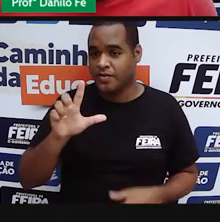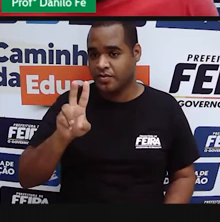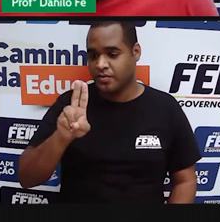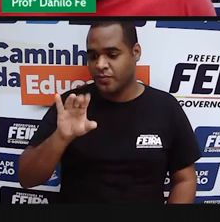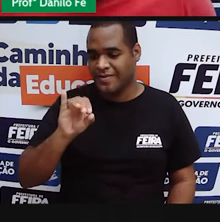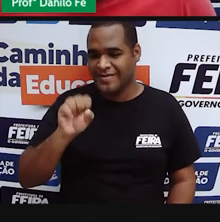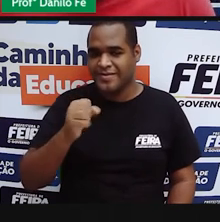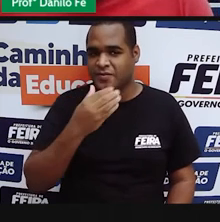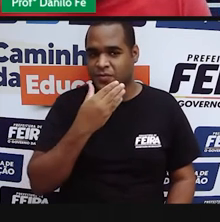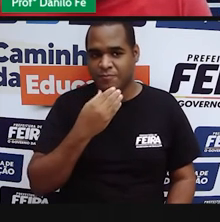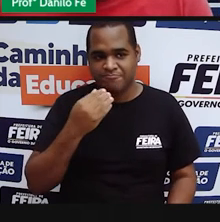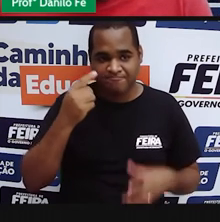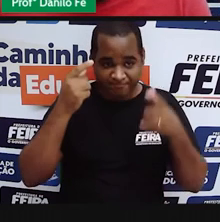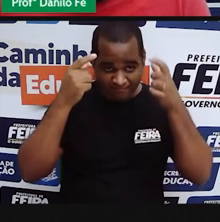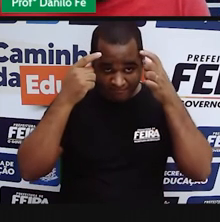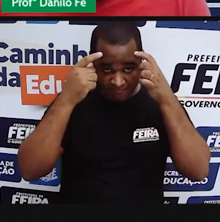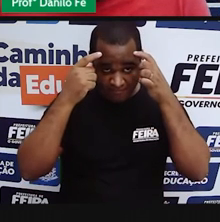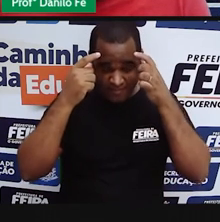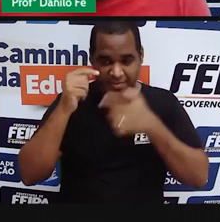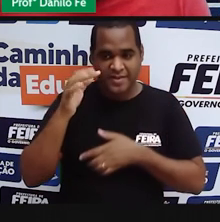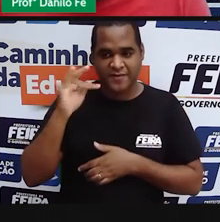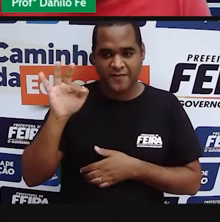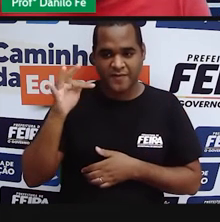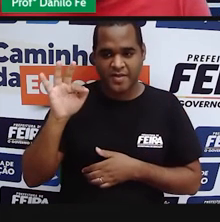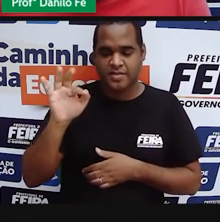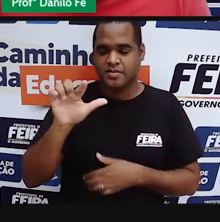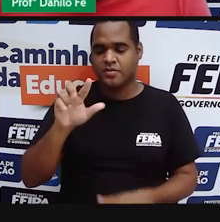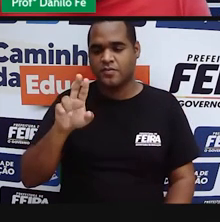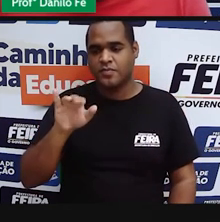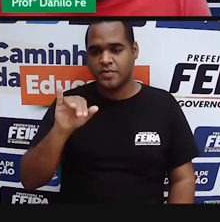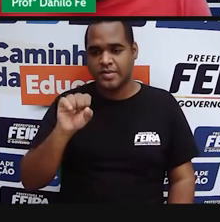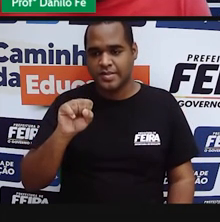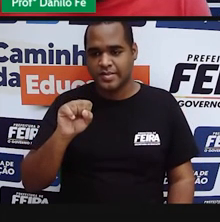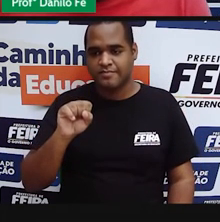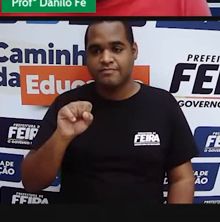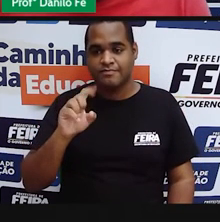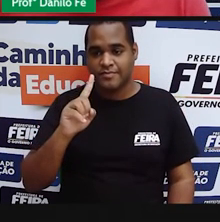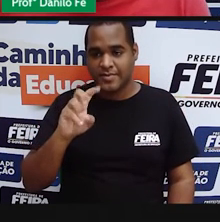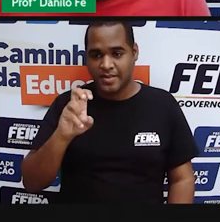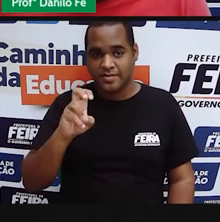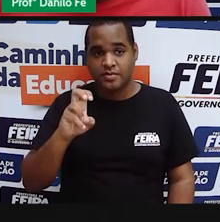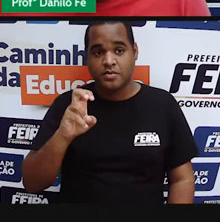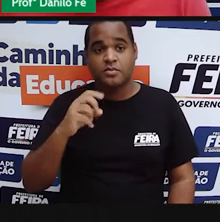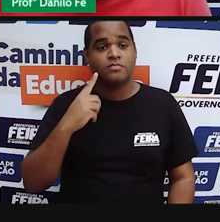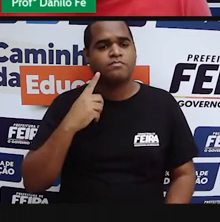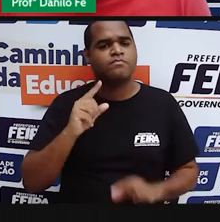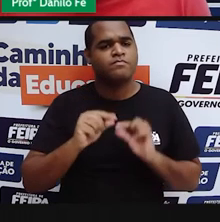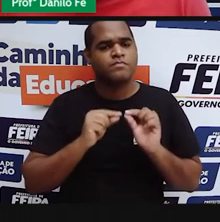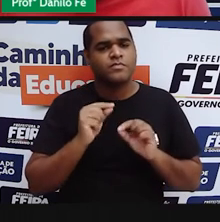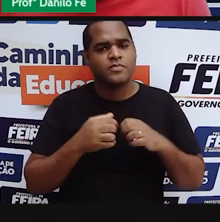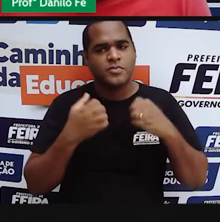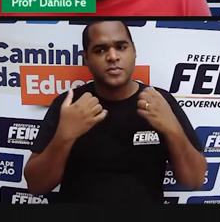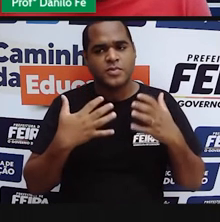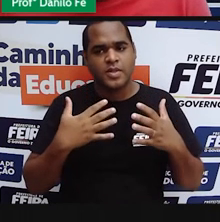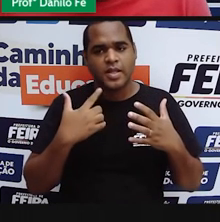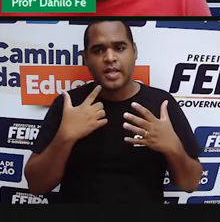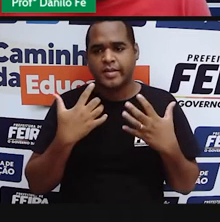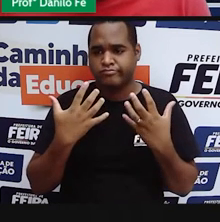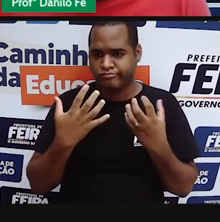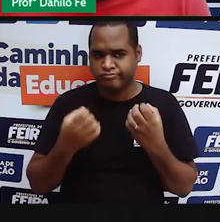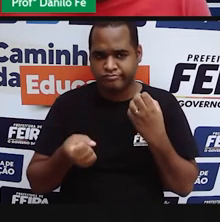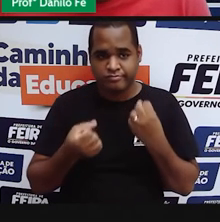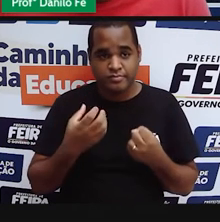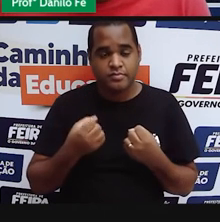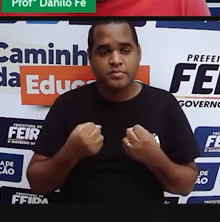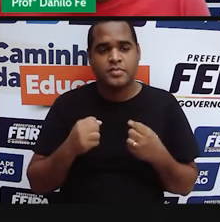E eita aí o Luís XV, que foi um rei da França, que representava muito bem essa imagem do que deveria ser